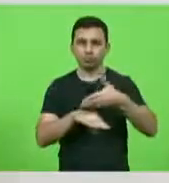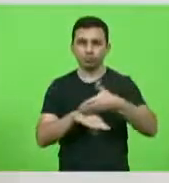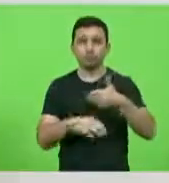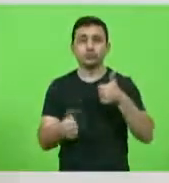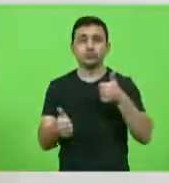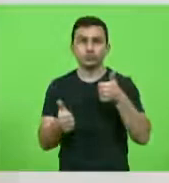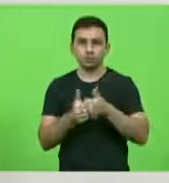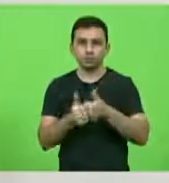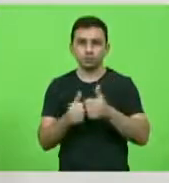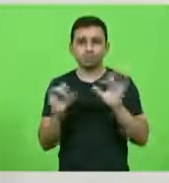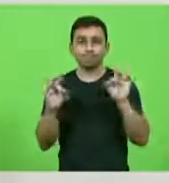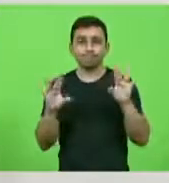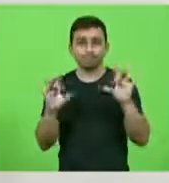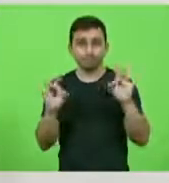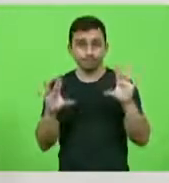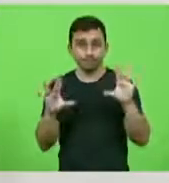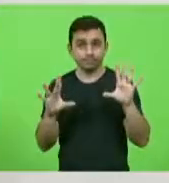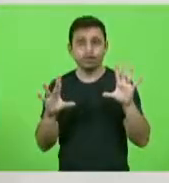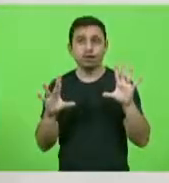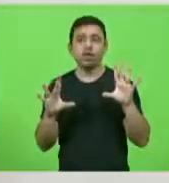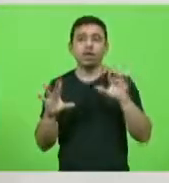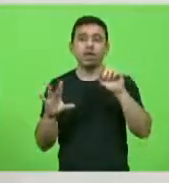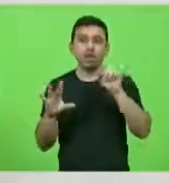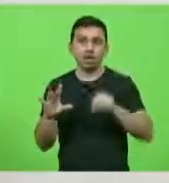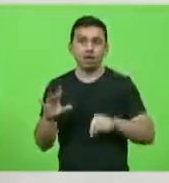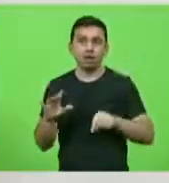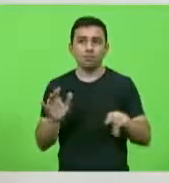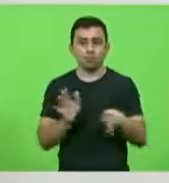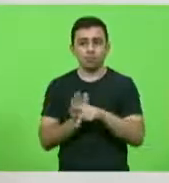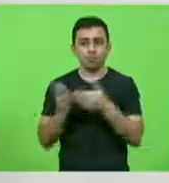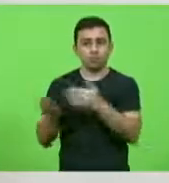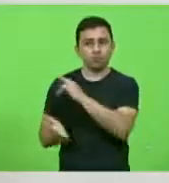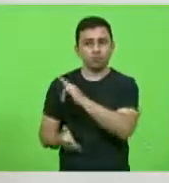Especial do Impeachment do Governador Carlos Moisés,